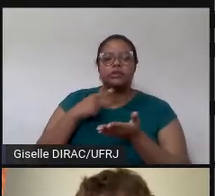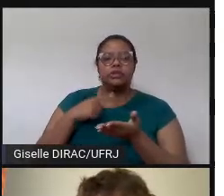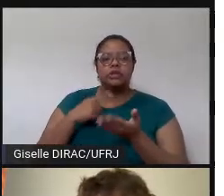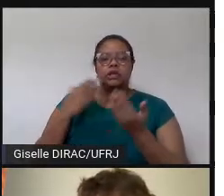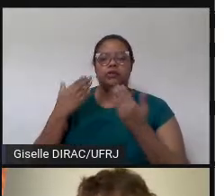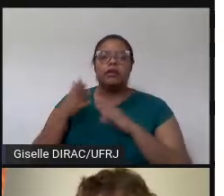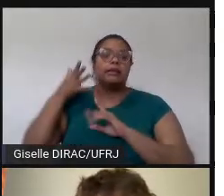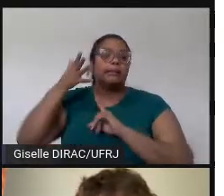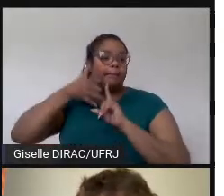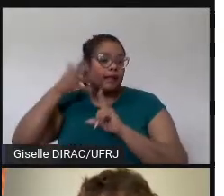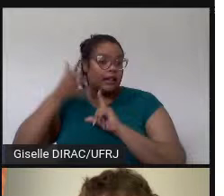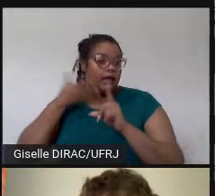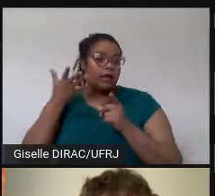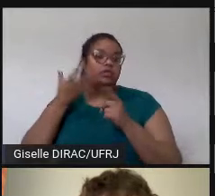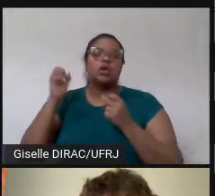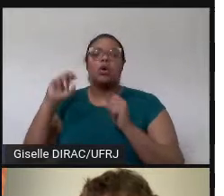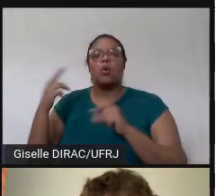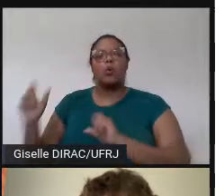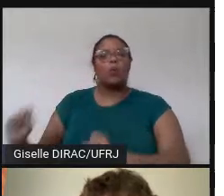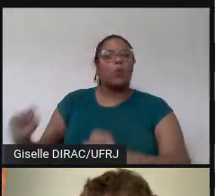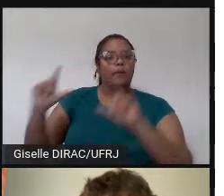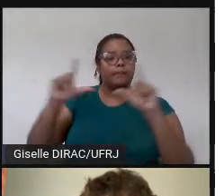palestras, apresentações.